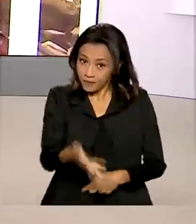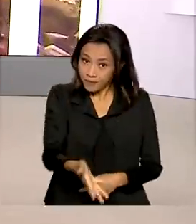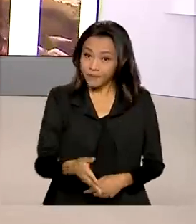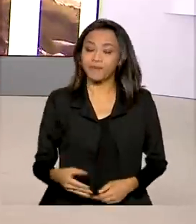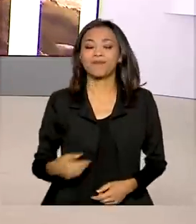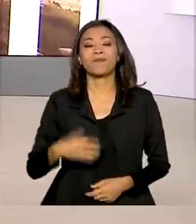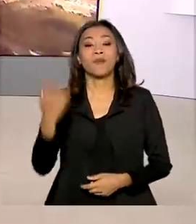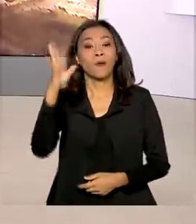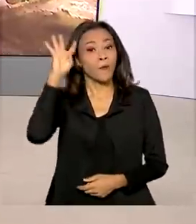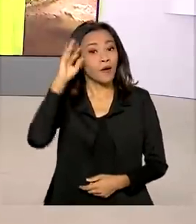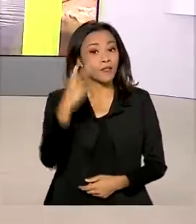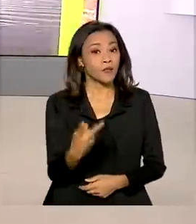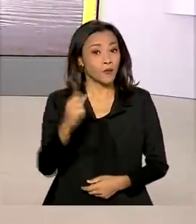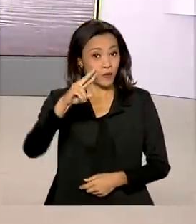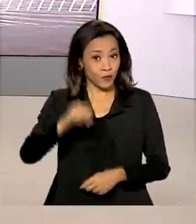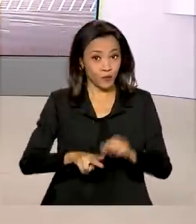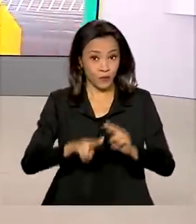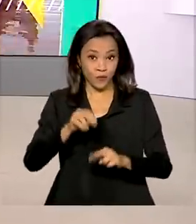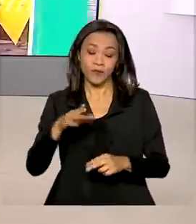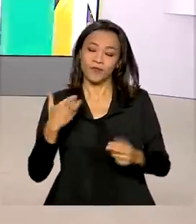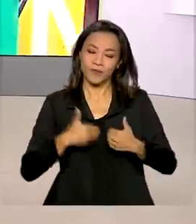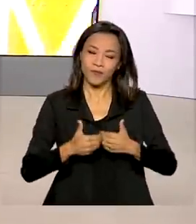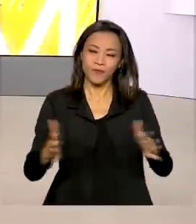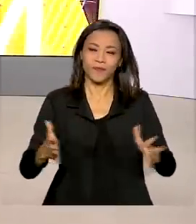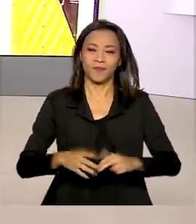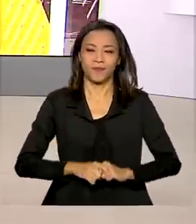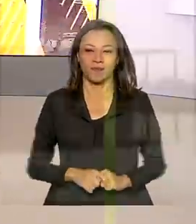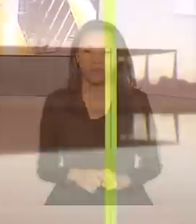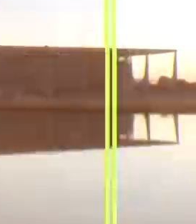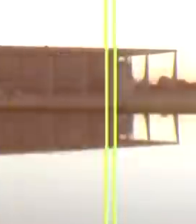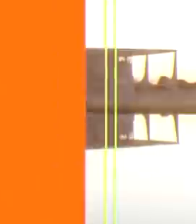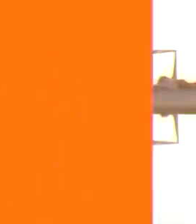-feira, 2 de junho, o Brasil em Dia está no ar.